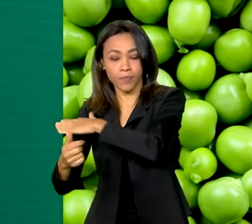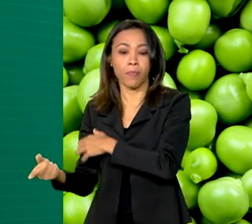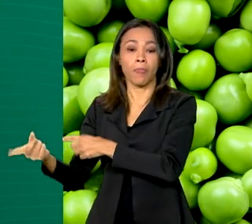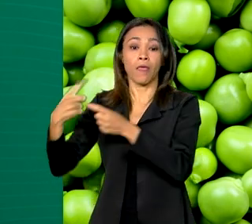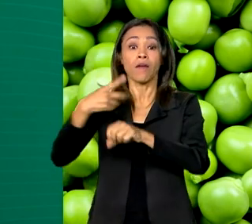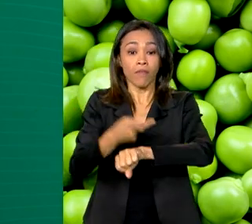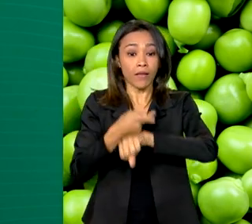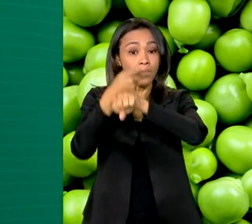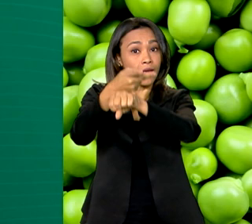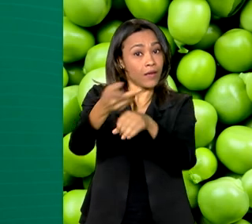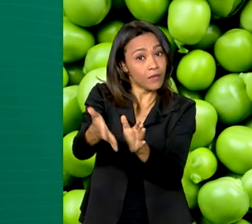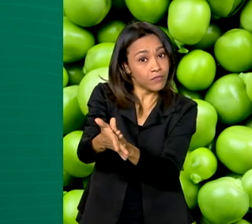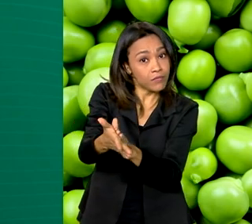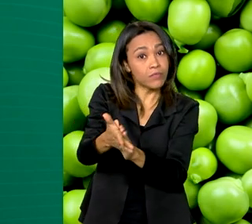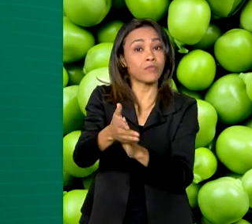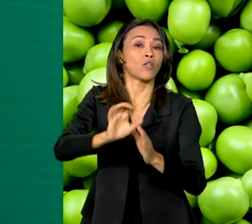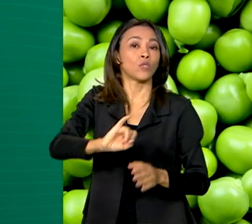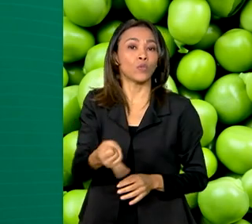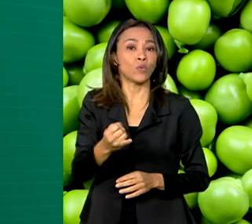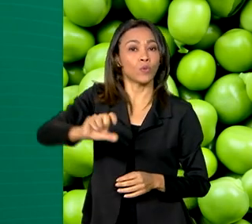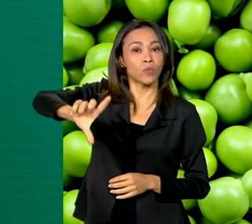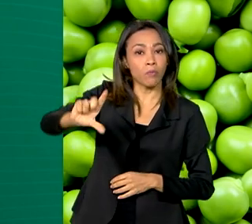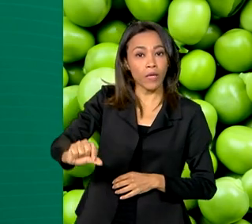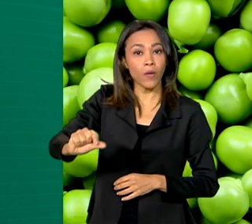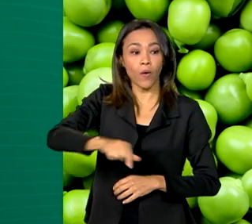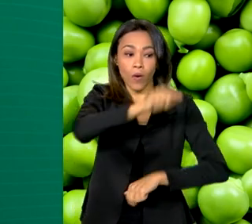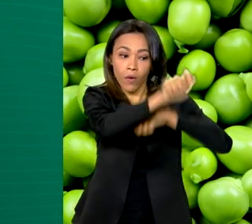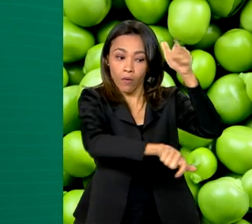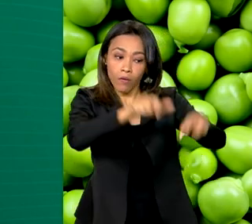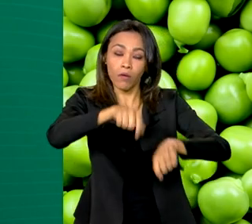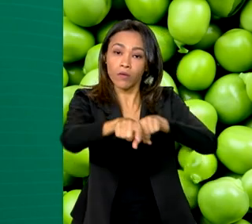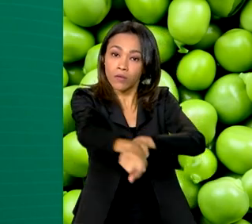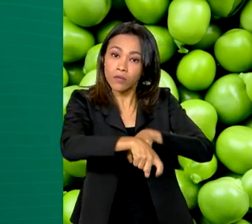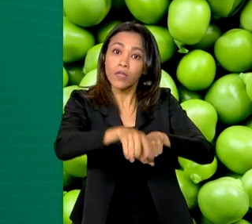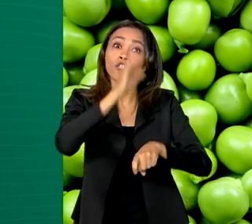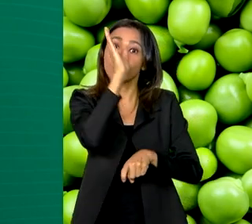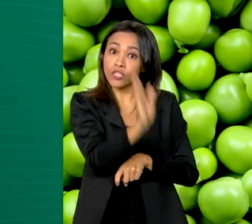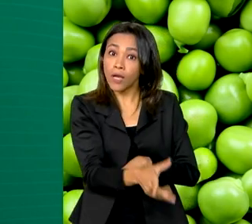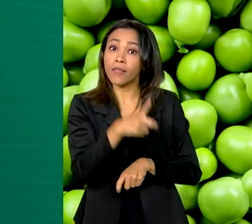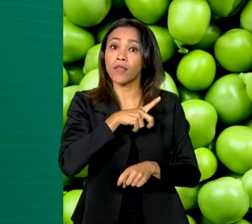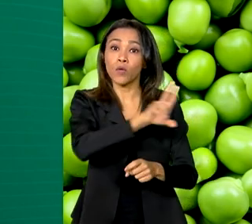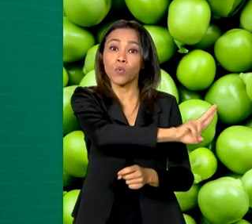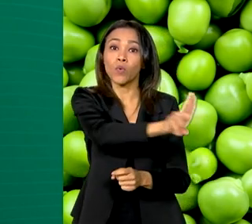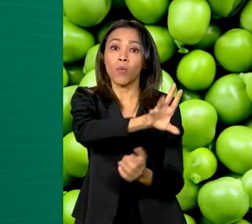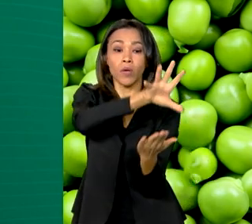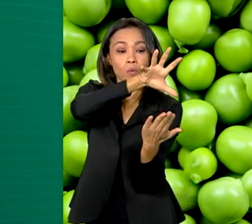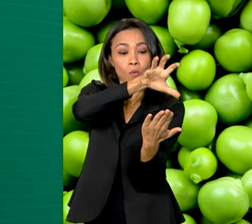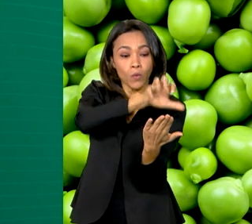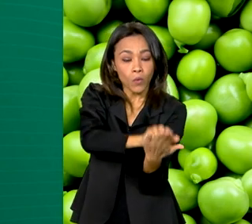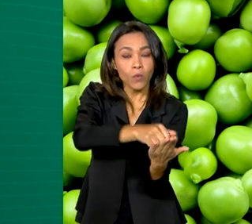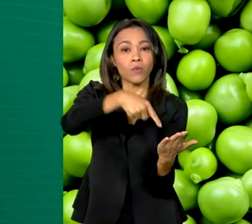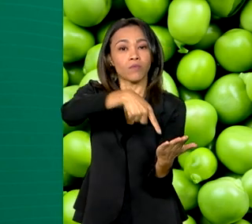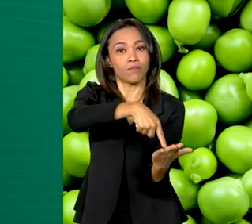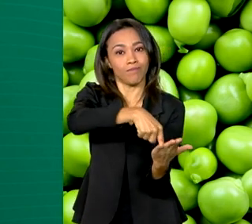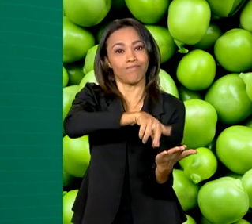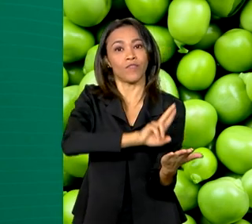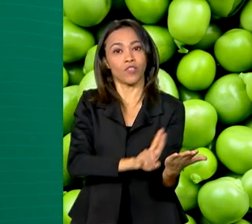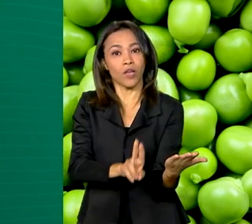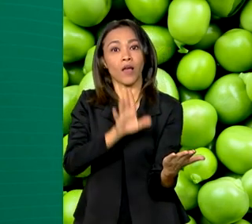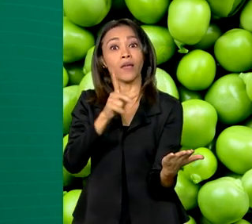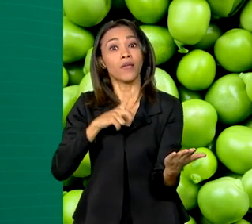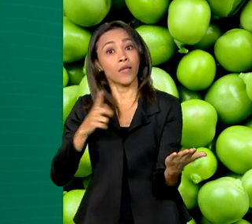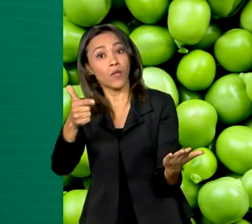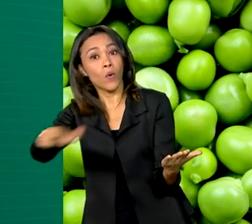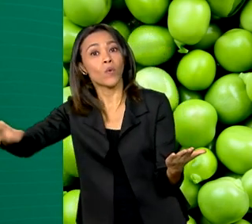premiados com juros mais baixos os produtores rurais que já estão com o cadastro ambiental rural e aqueles que